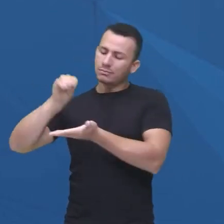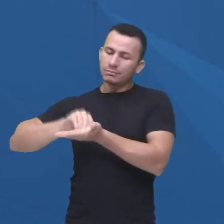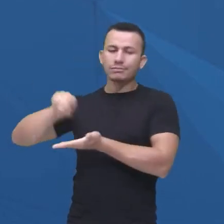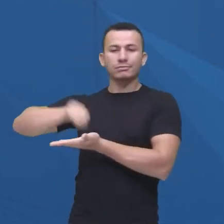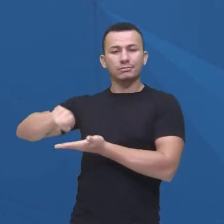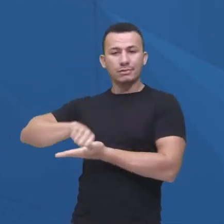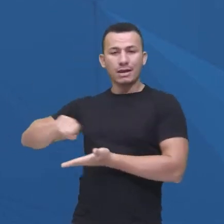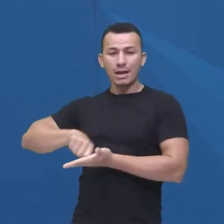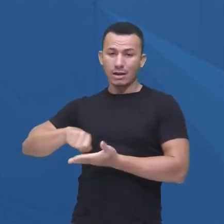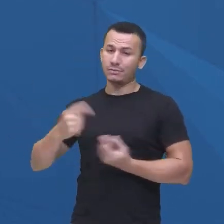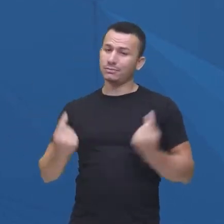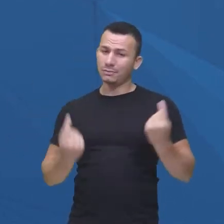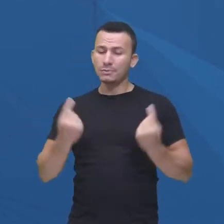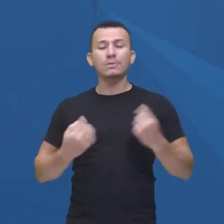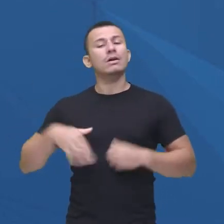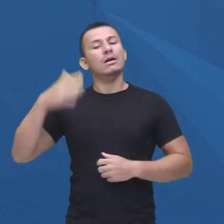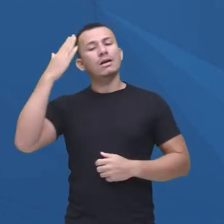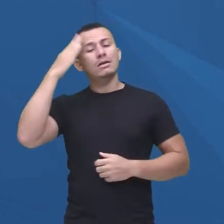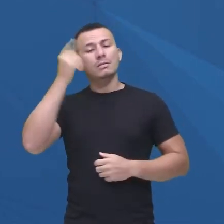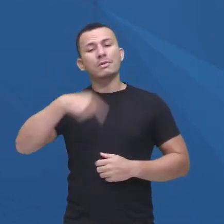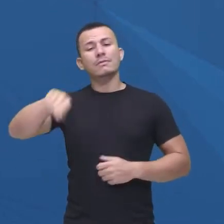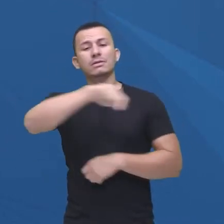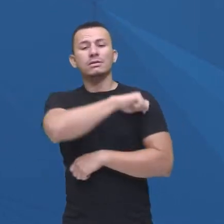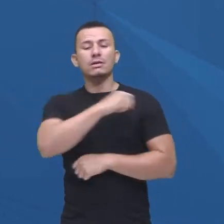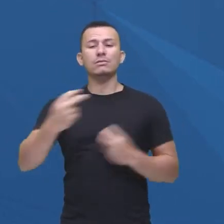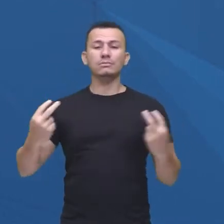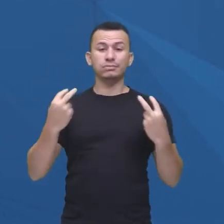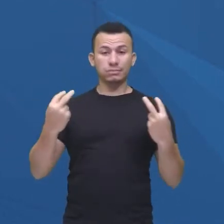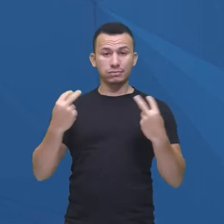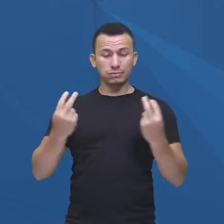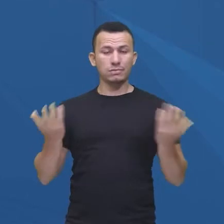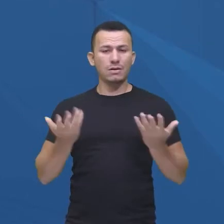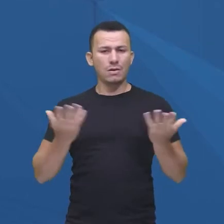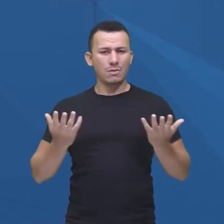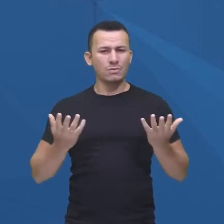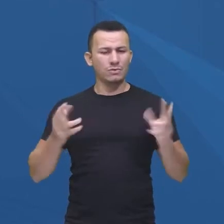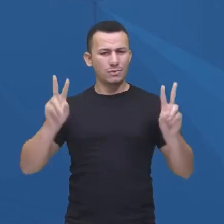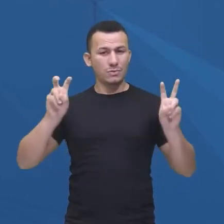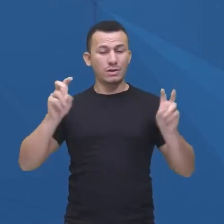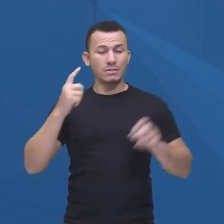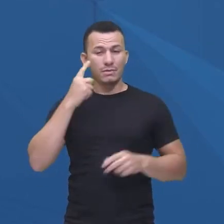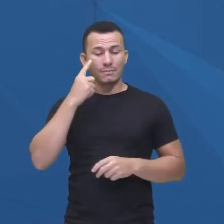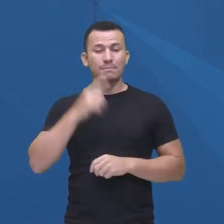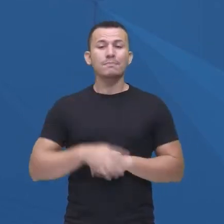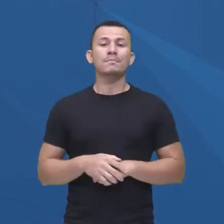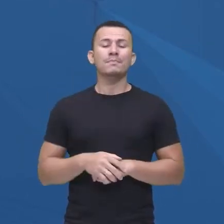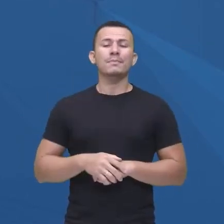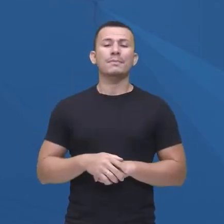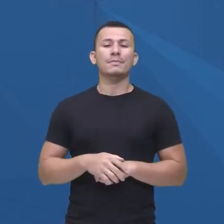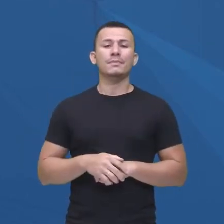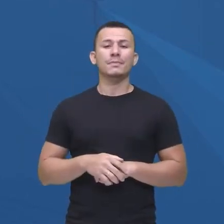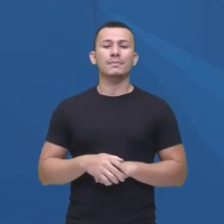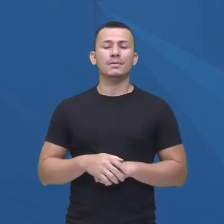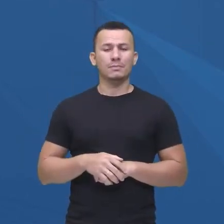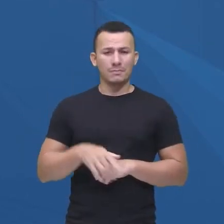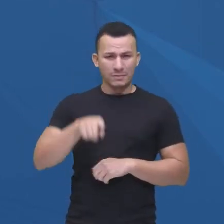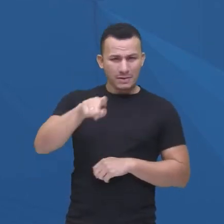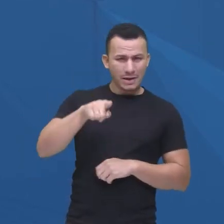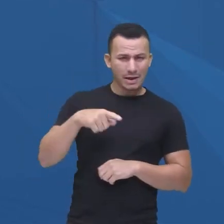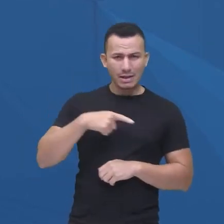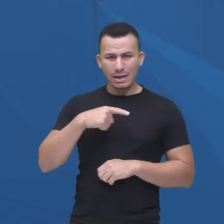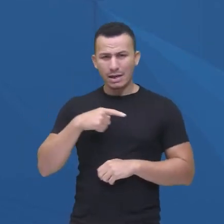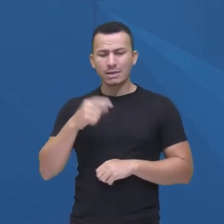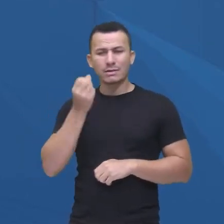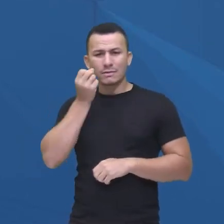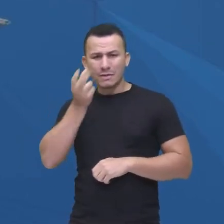Eu quero saber se quem está assistindo hoje o nosso programa, olha só, assiste ou não série. Eu preciso saber